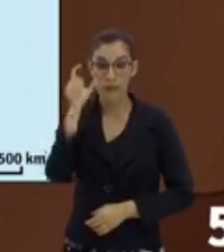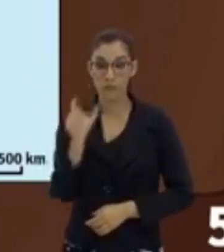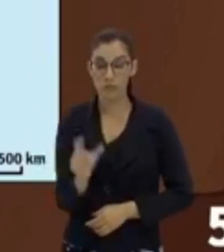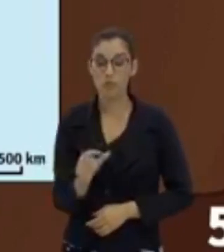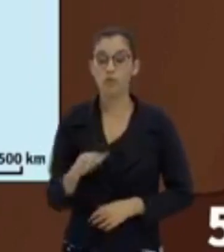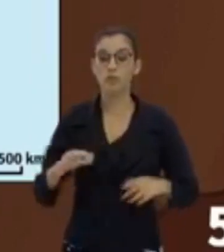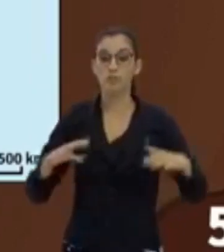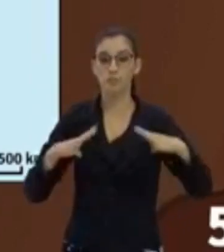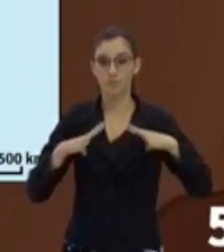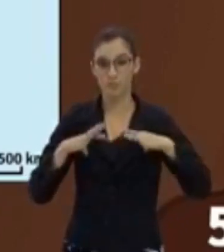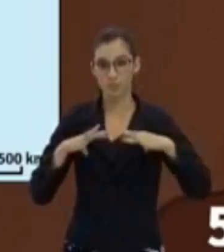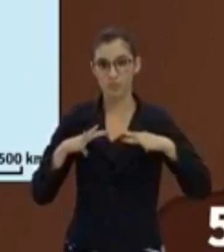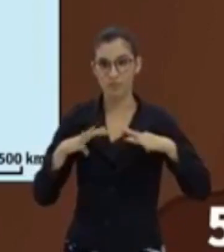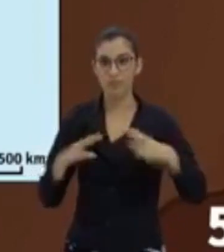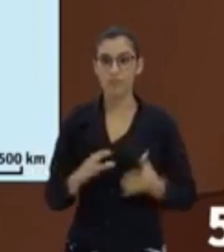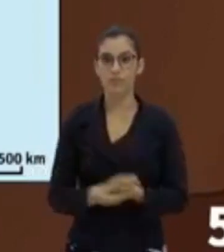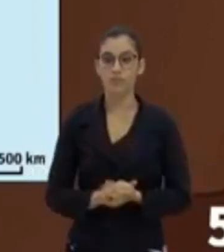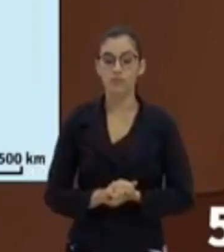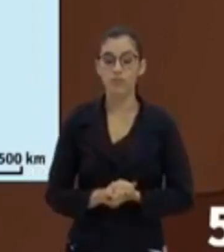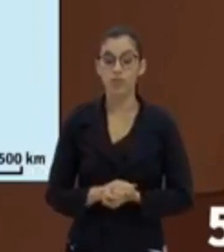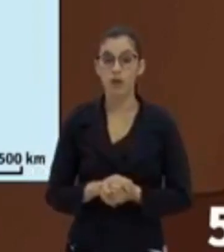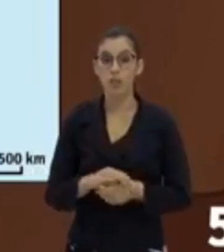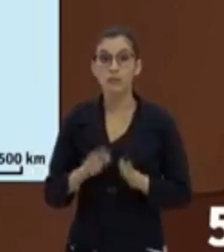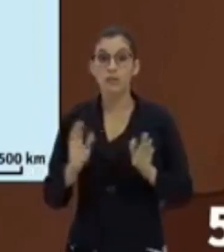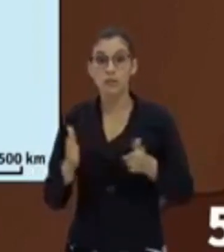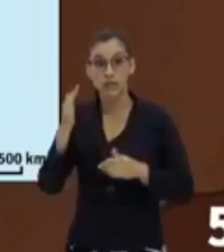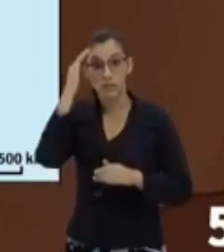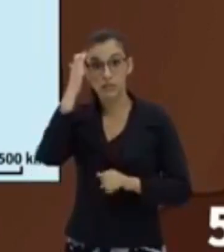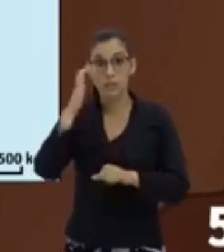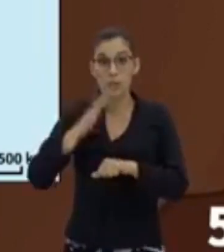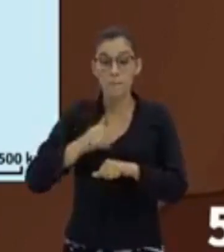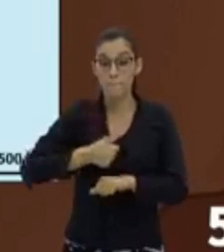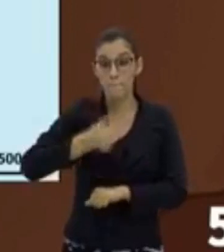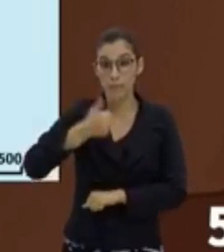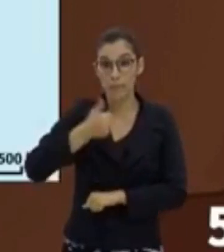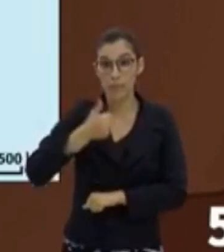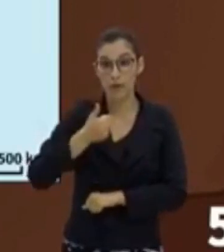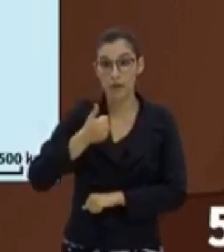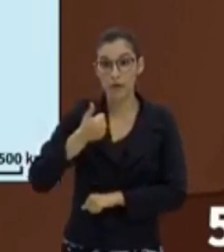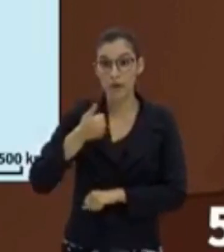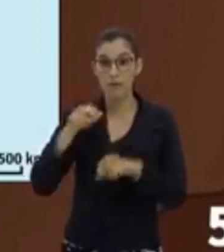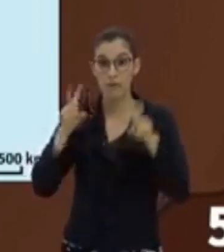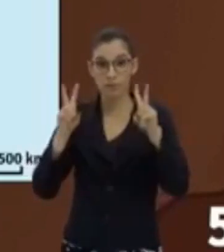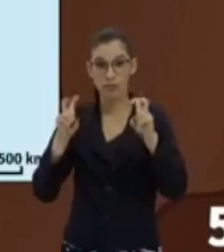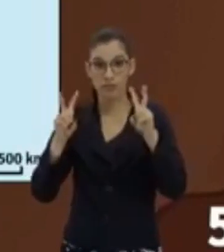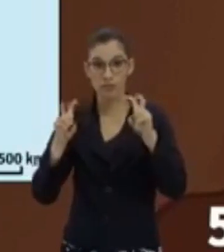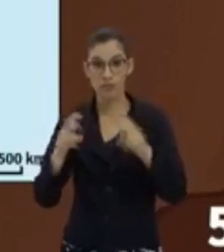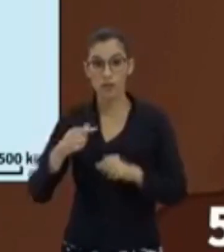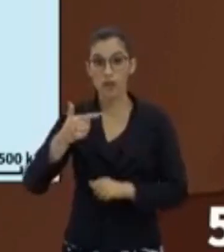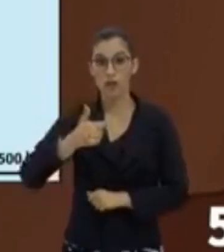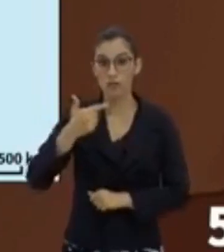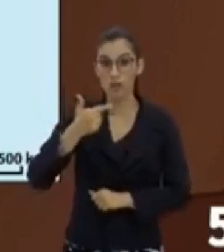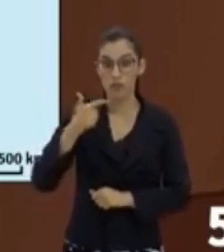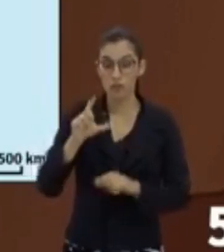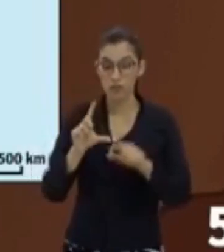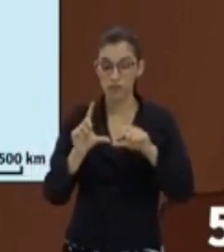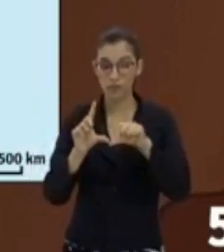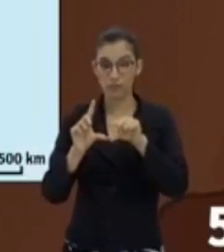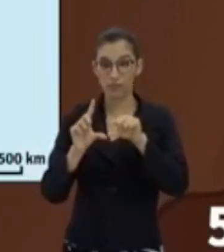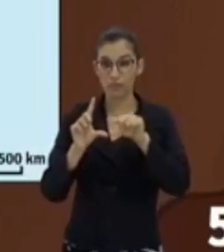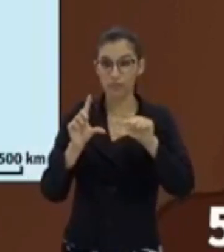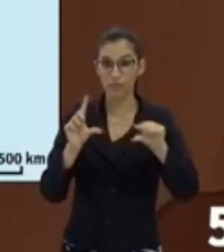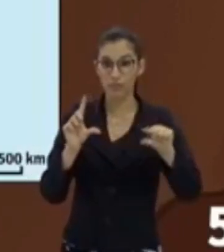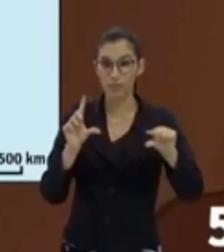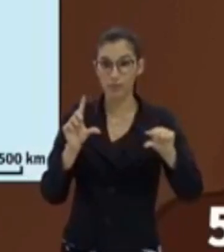cidades. Bom, então já sabe que a primeira parte é o título. A segunda parte é chamada de legenda. E aqui você